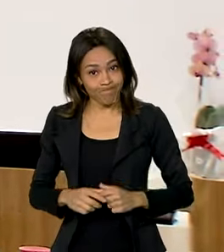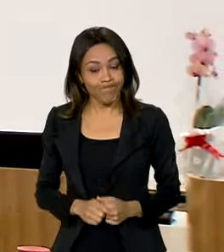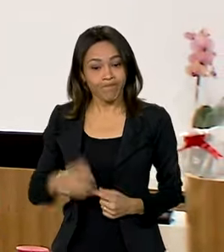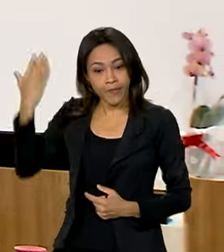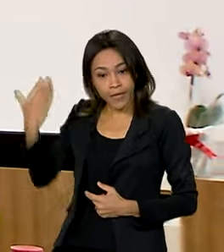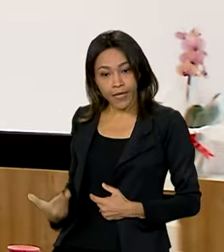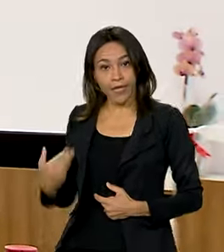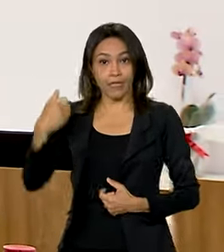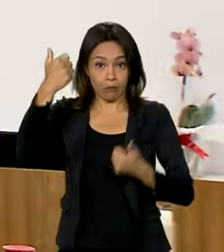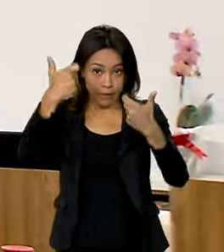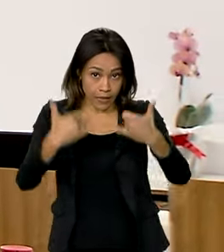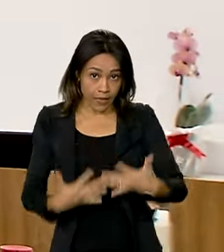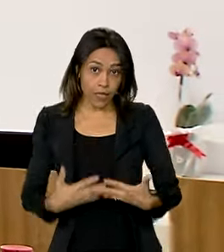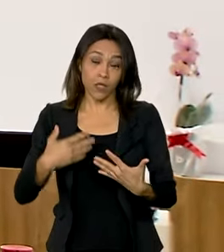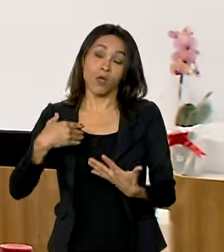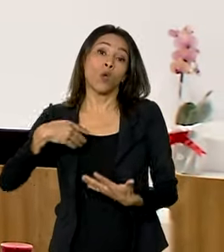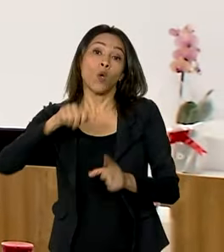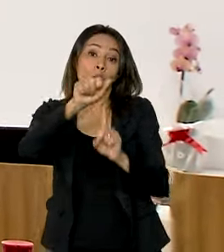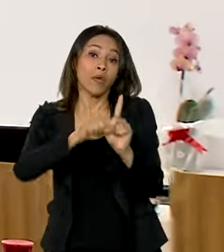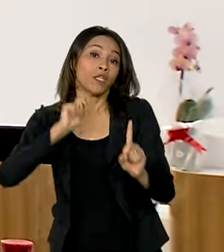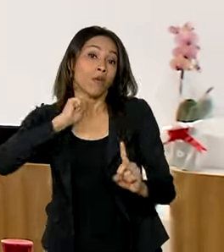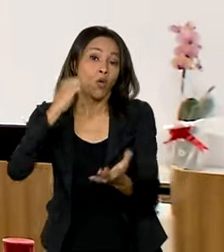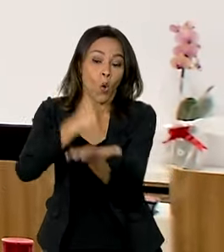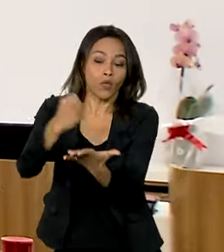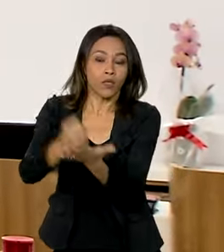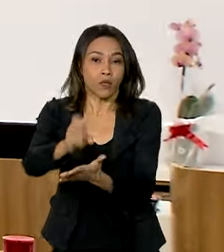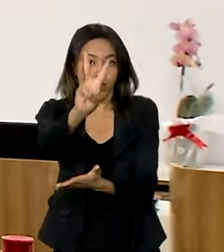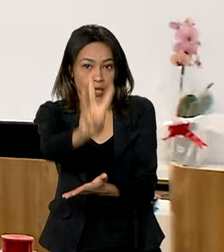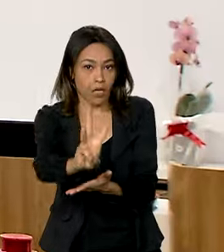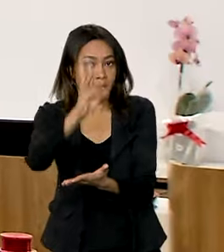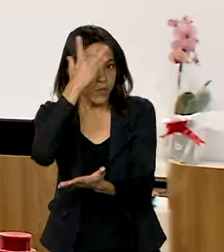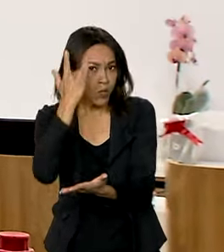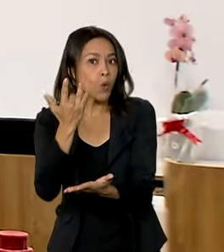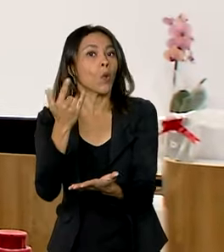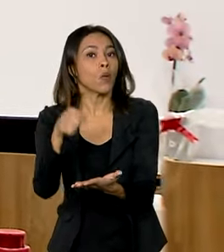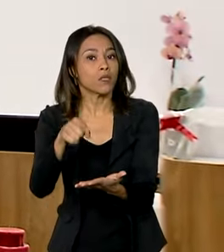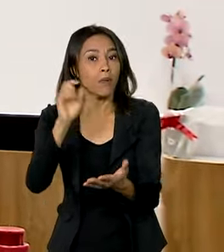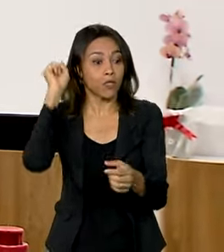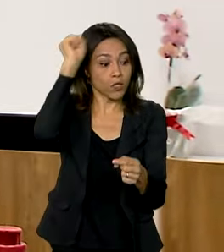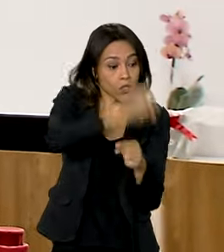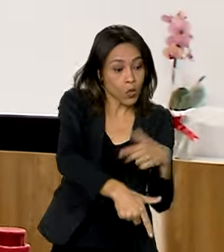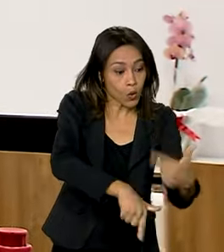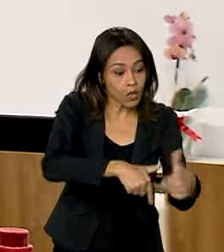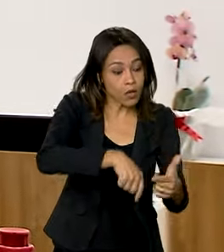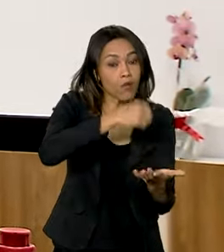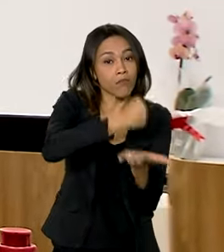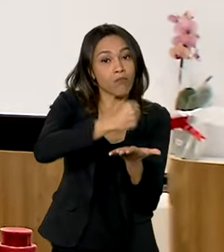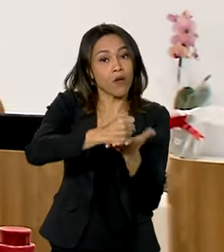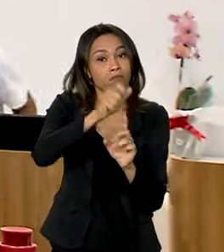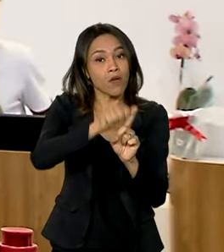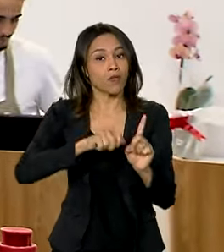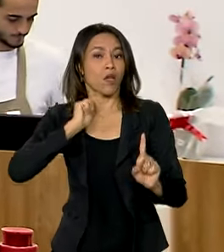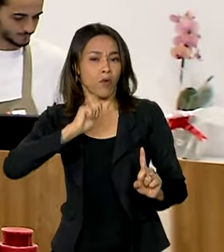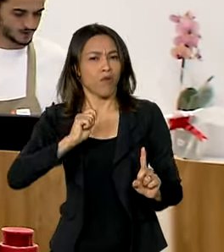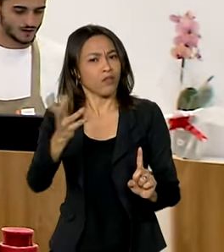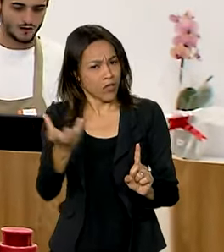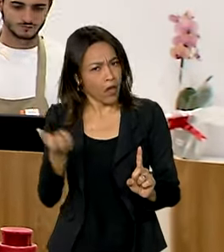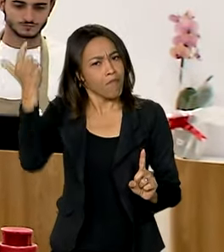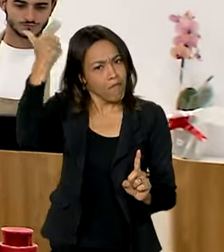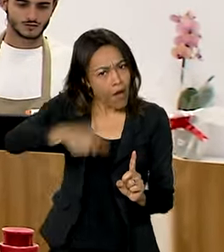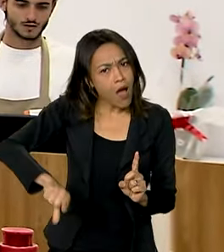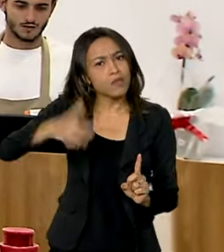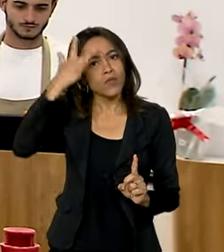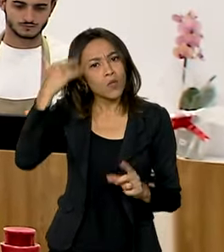contratou 4 pessoas para treinar, né? Eles começaram a atuar em maio, mas a contratação foi em abril mesmo. E a gente pretende sim contratar mais pessoas.